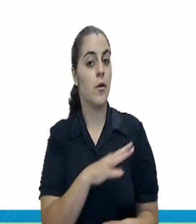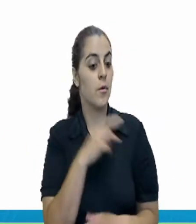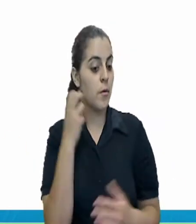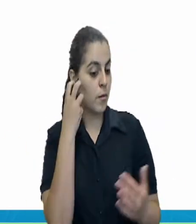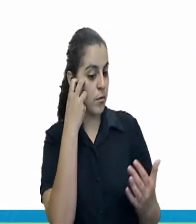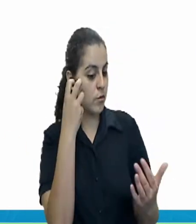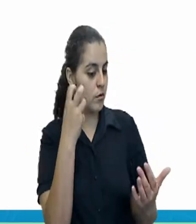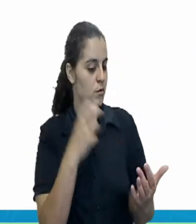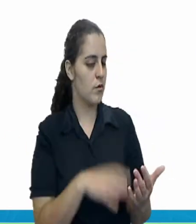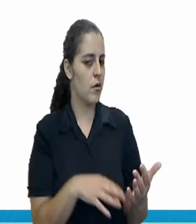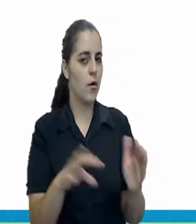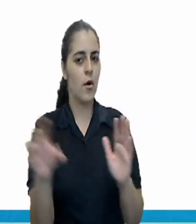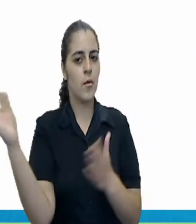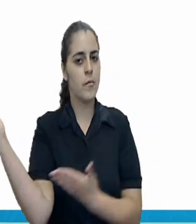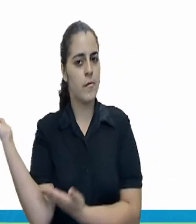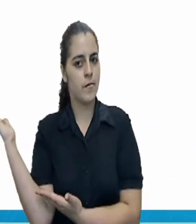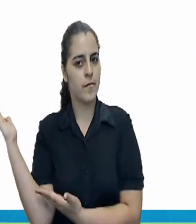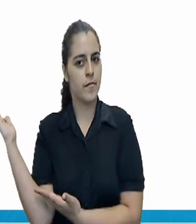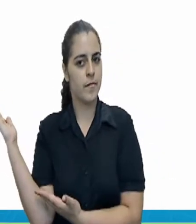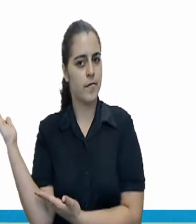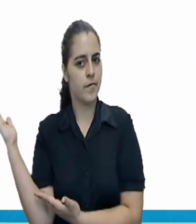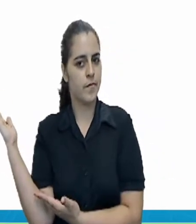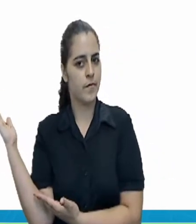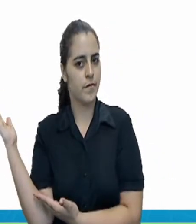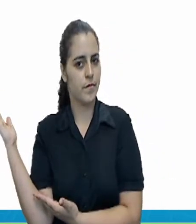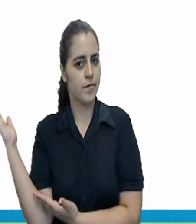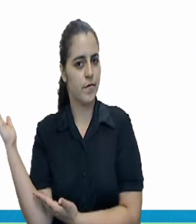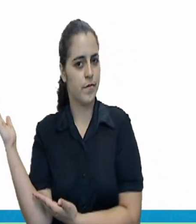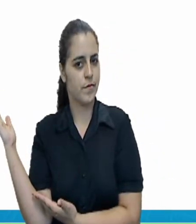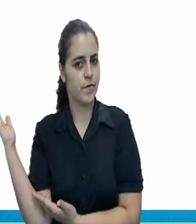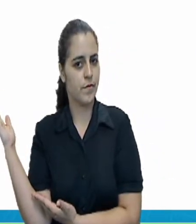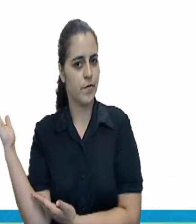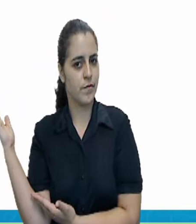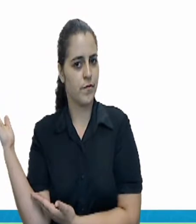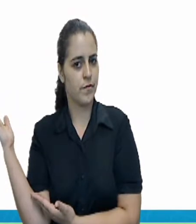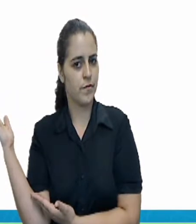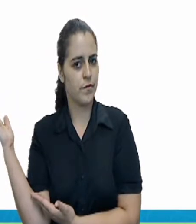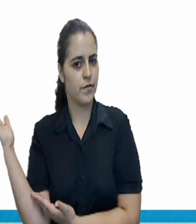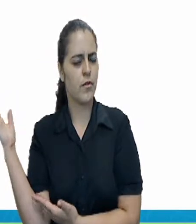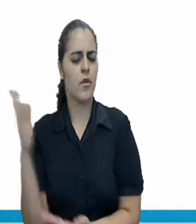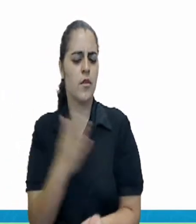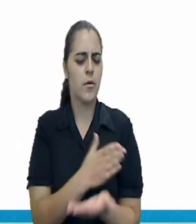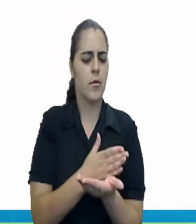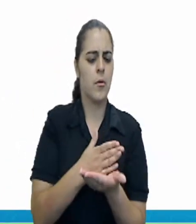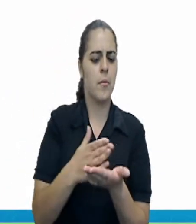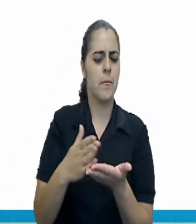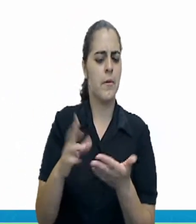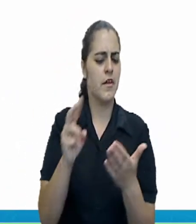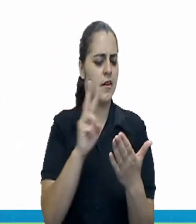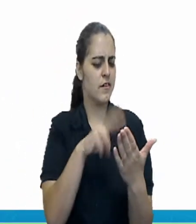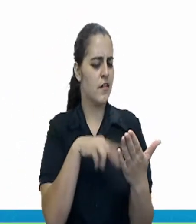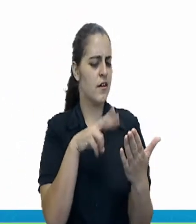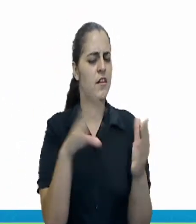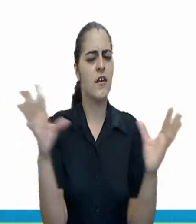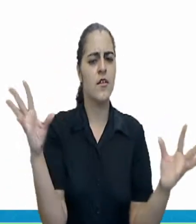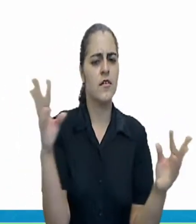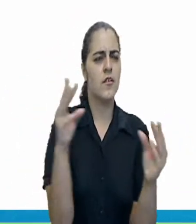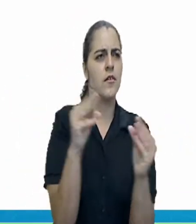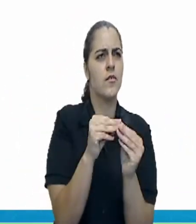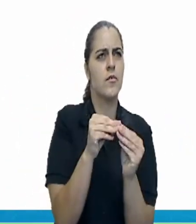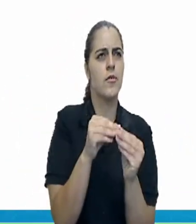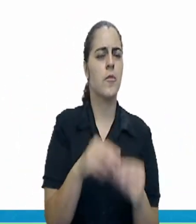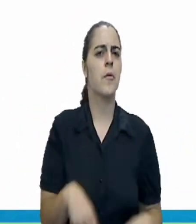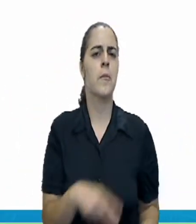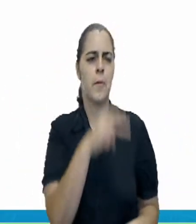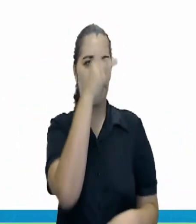que está o ponto-chave do texto descritivo. Quando você começa a ler a resenha de algo que